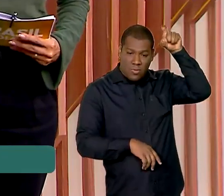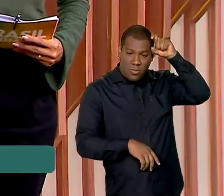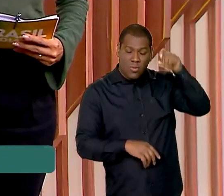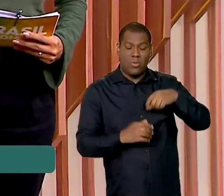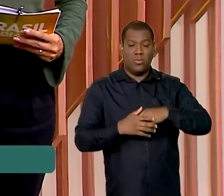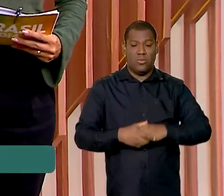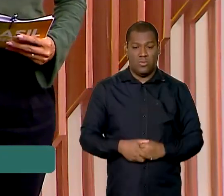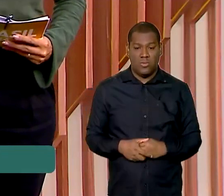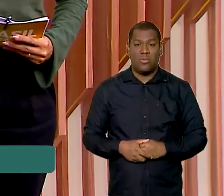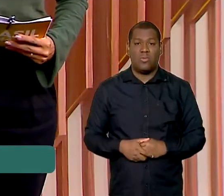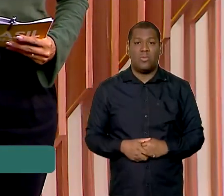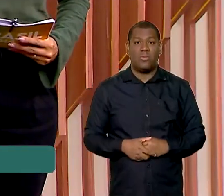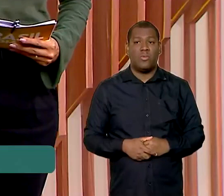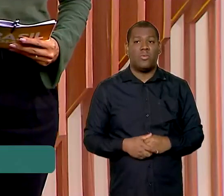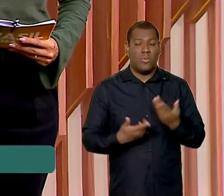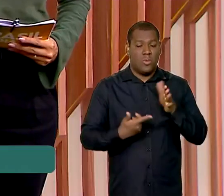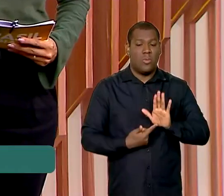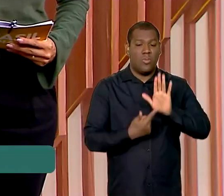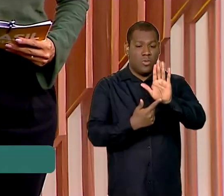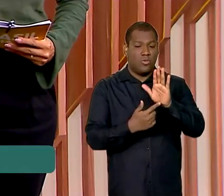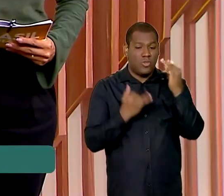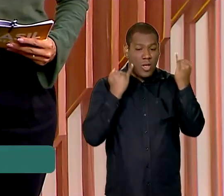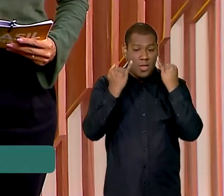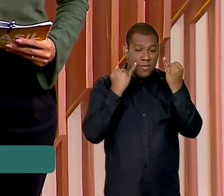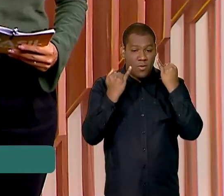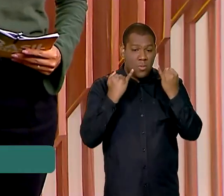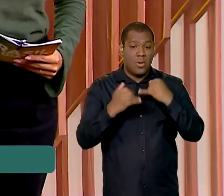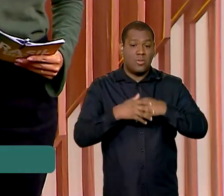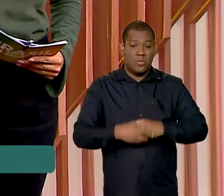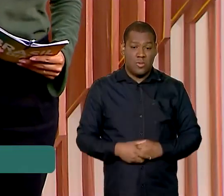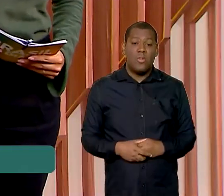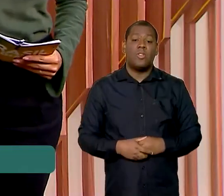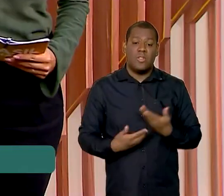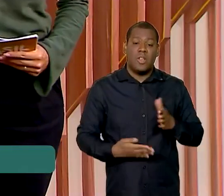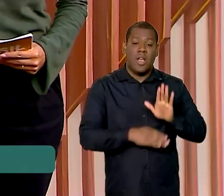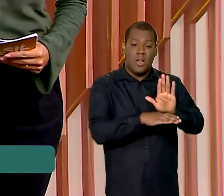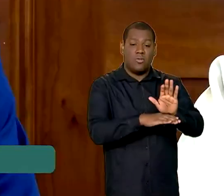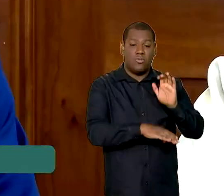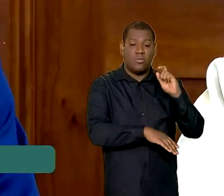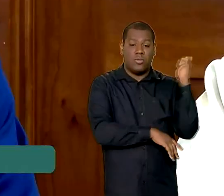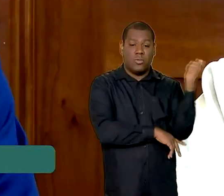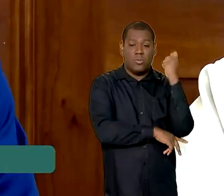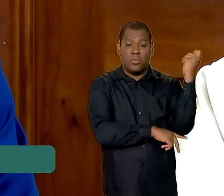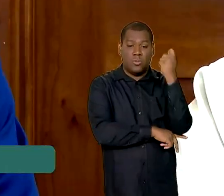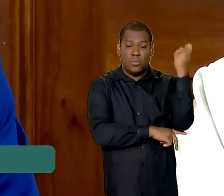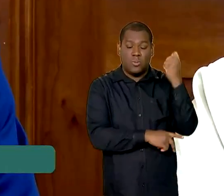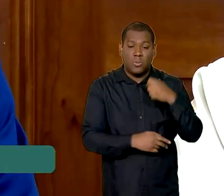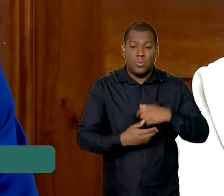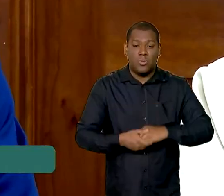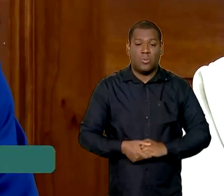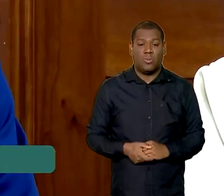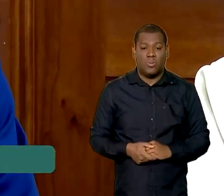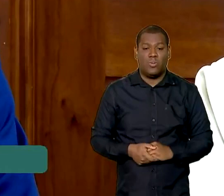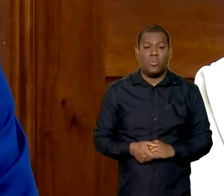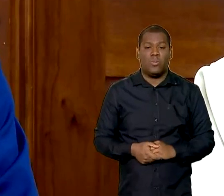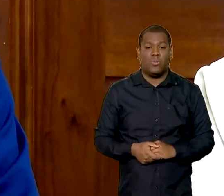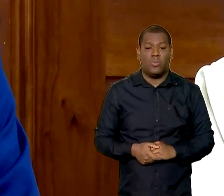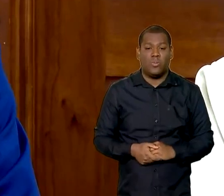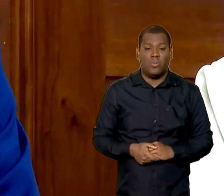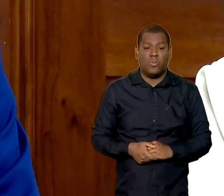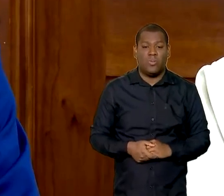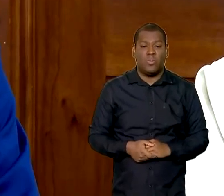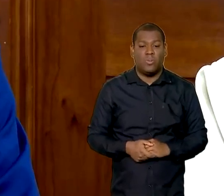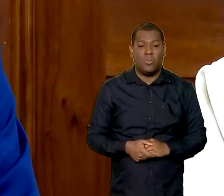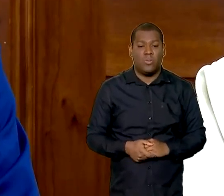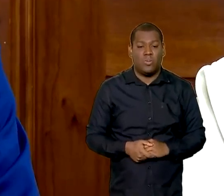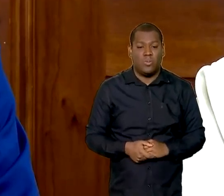fez um balanço dos números envolvidos nas ações de ajuda ao Rio Grande do Sul. Nós temos empregados mais de